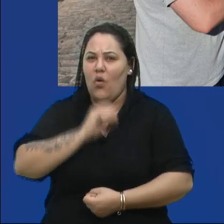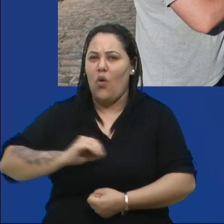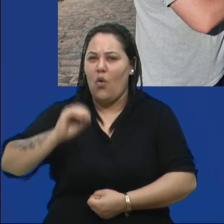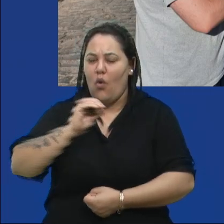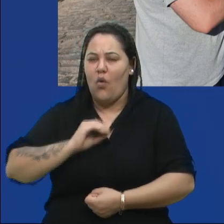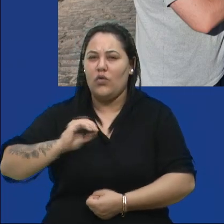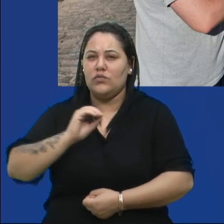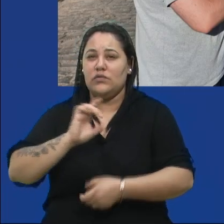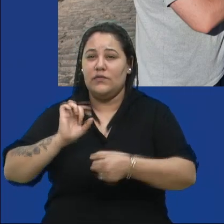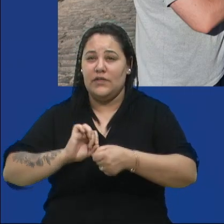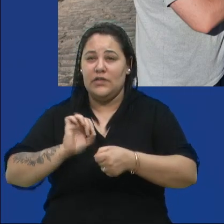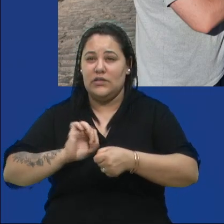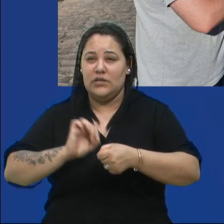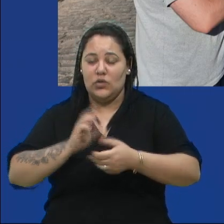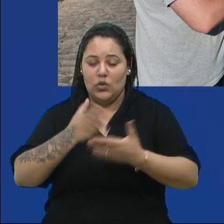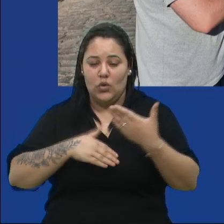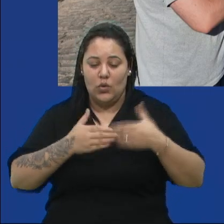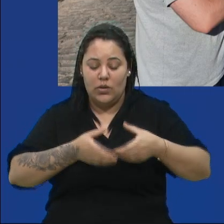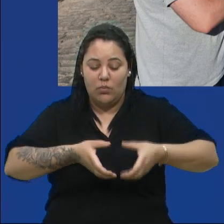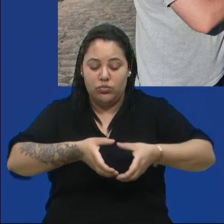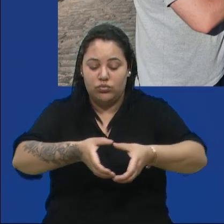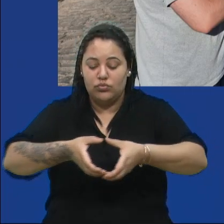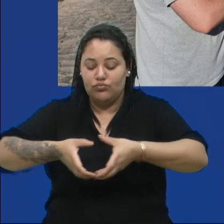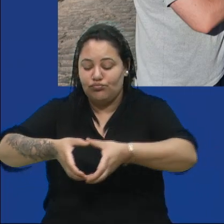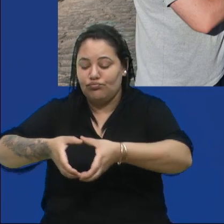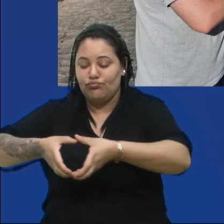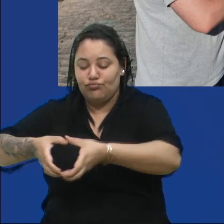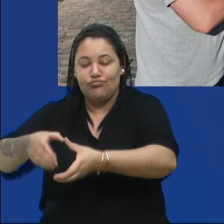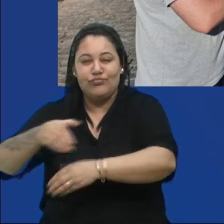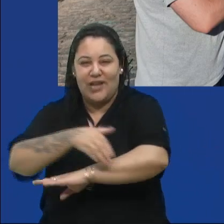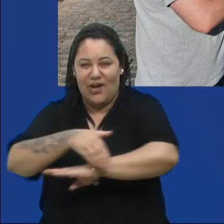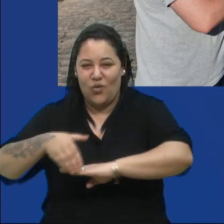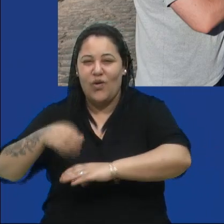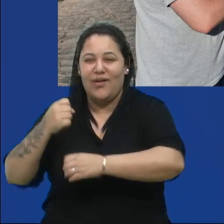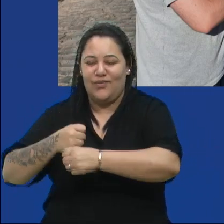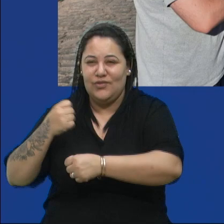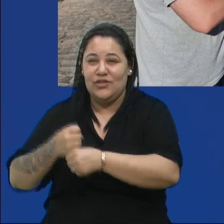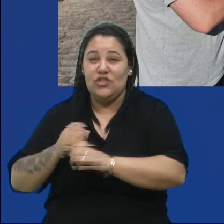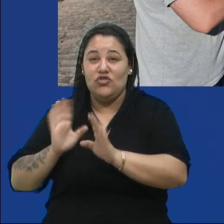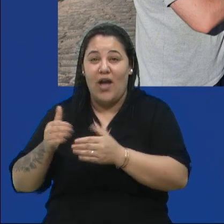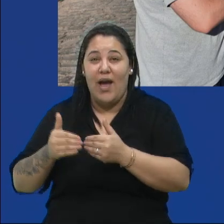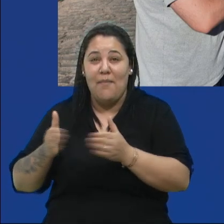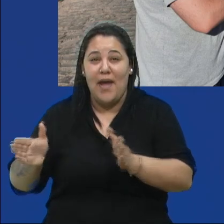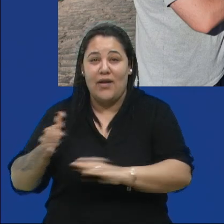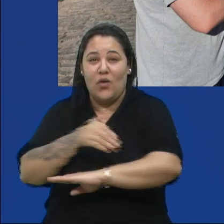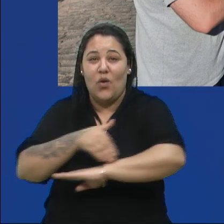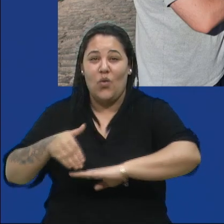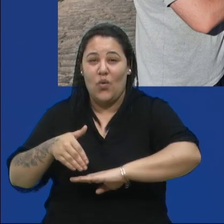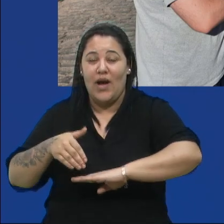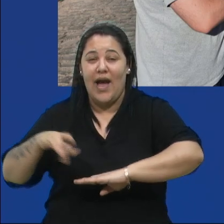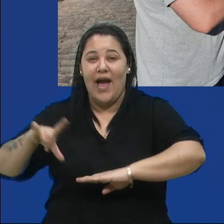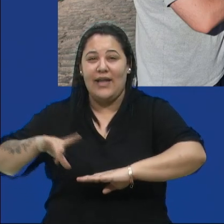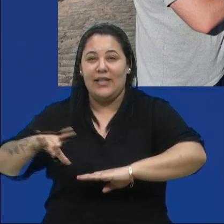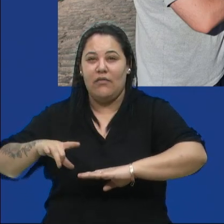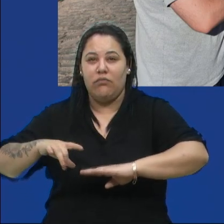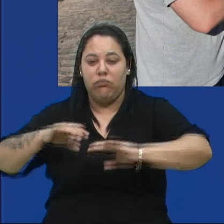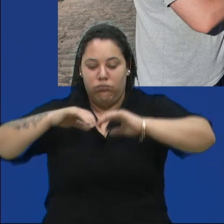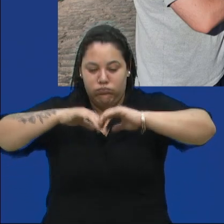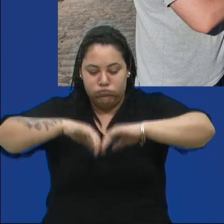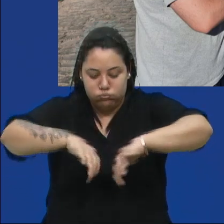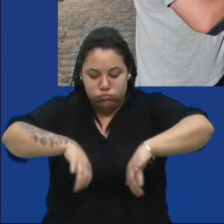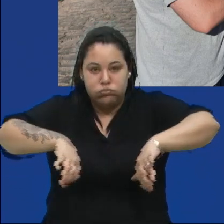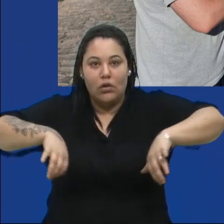estão colocando toda essa tubulação ali. E foi aberto a rua, e a rua ficou com uma cratera ali, na realidade,